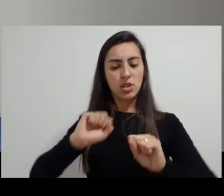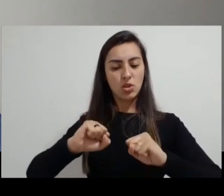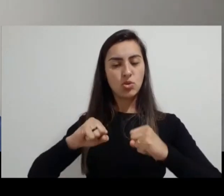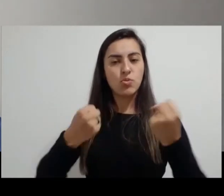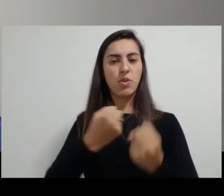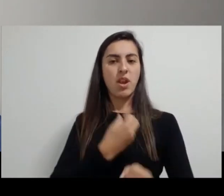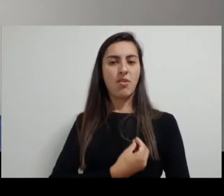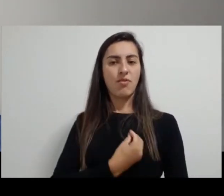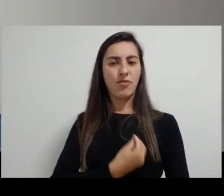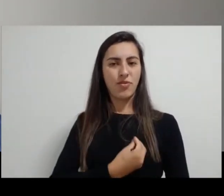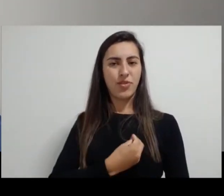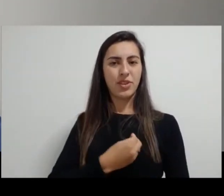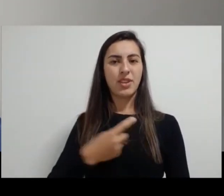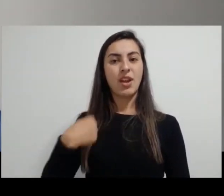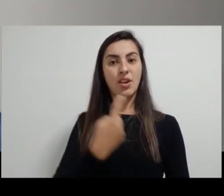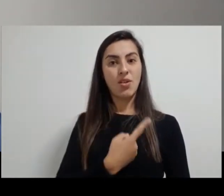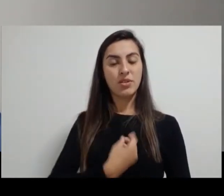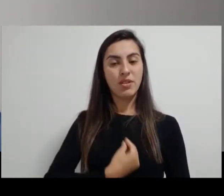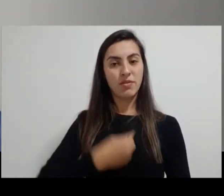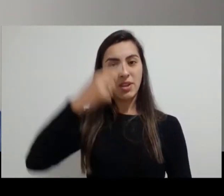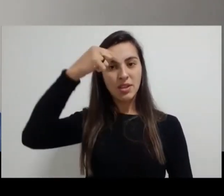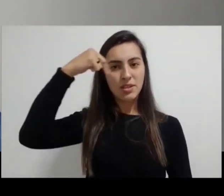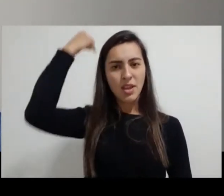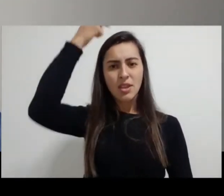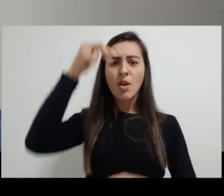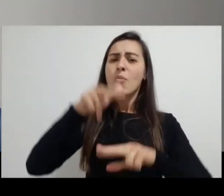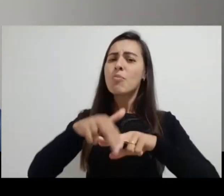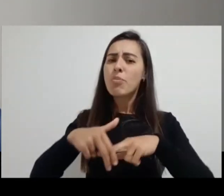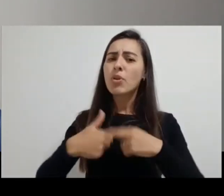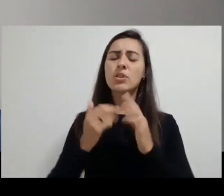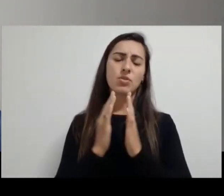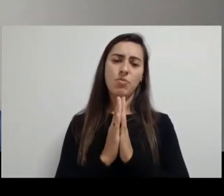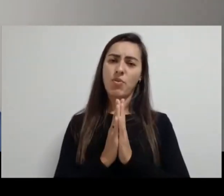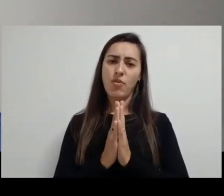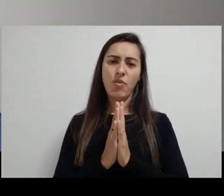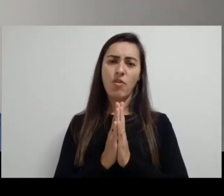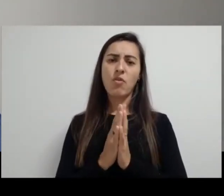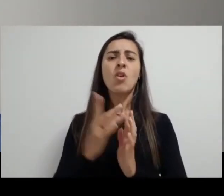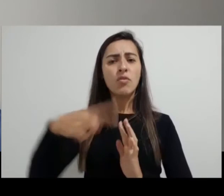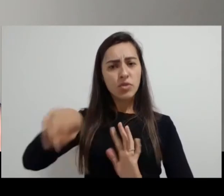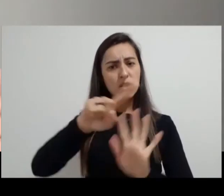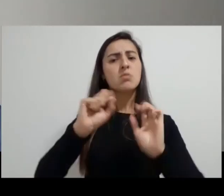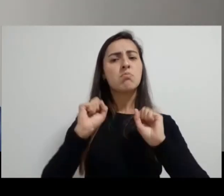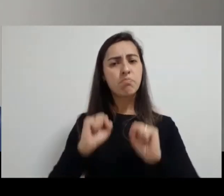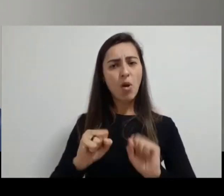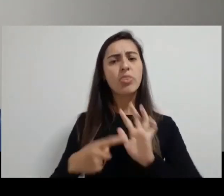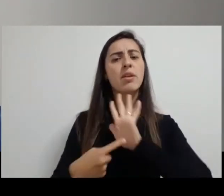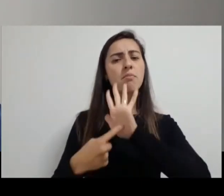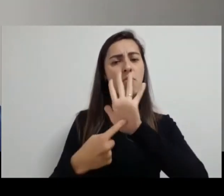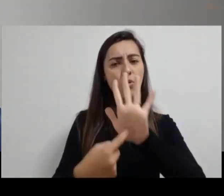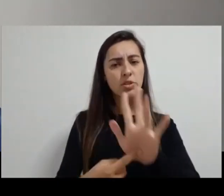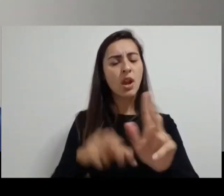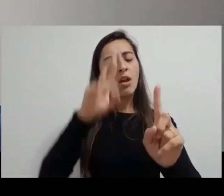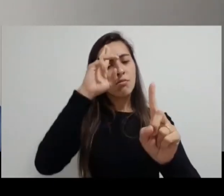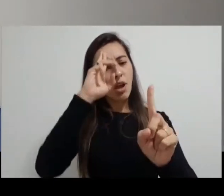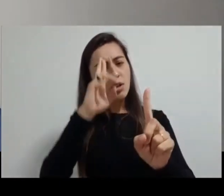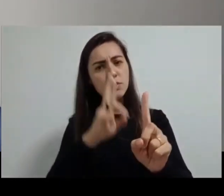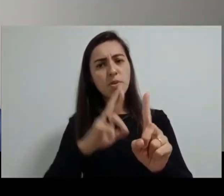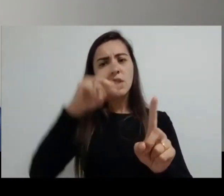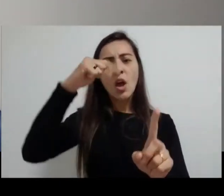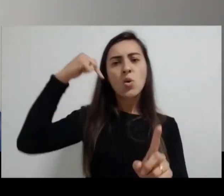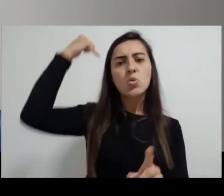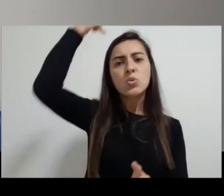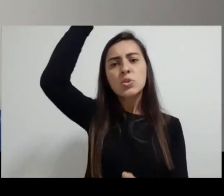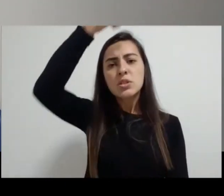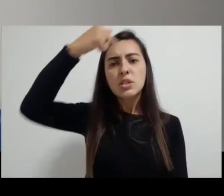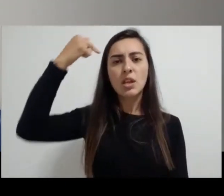a nossa santidade. Por isso, não deixe de expressar a sua fé, de venerar os santos que a